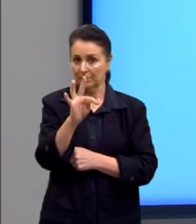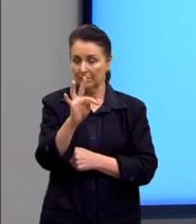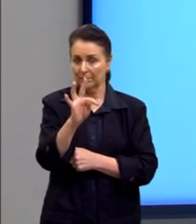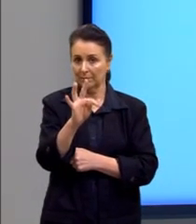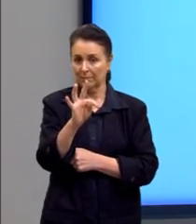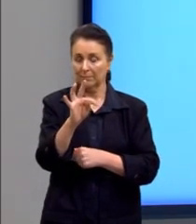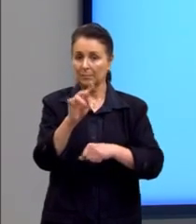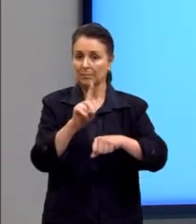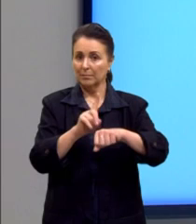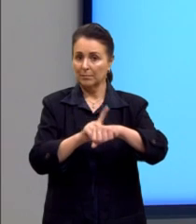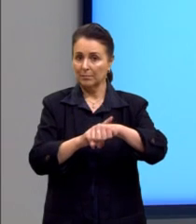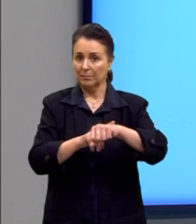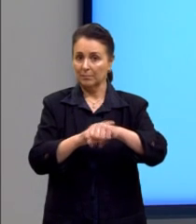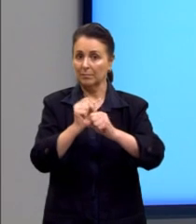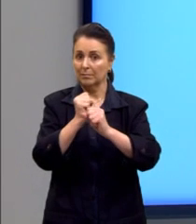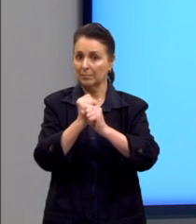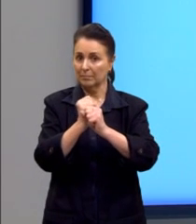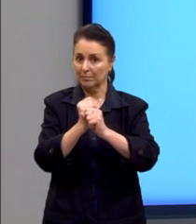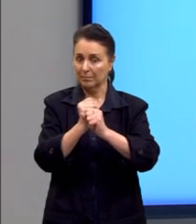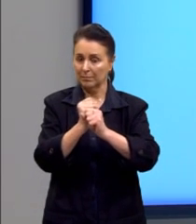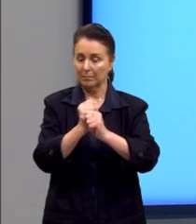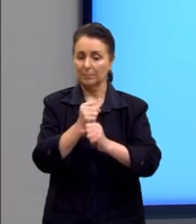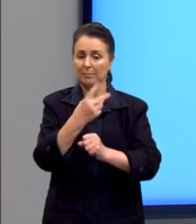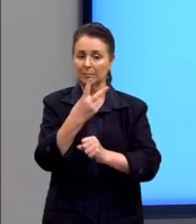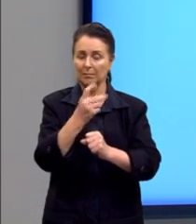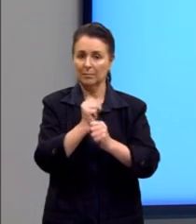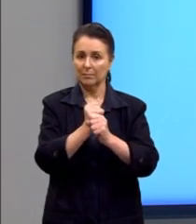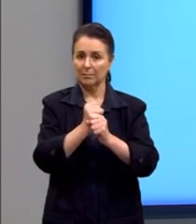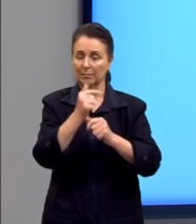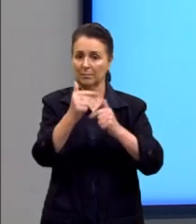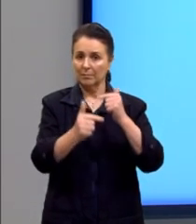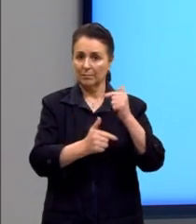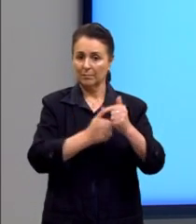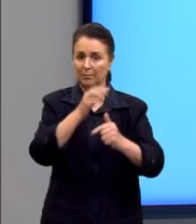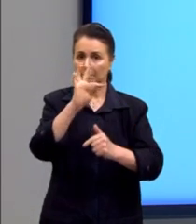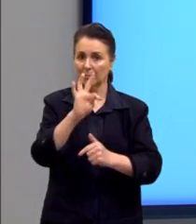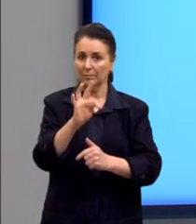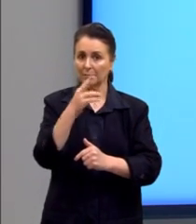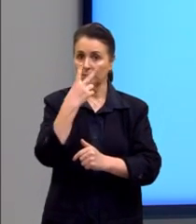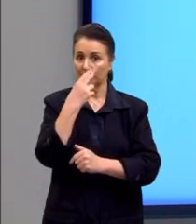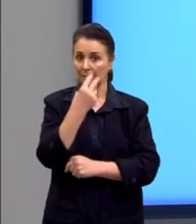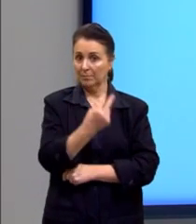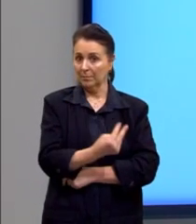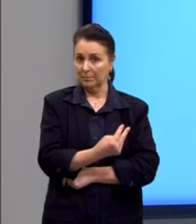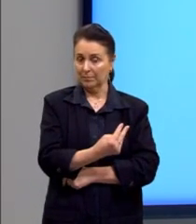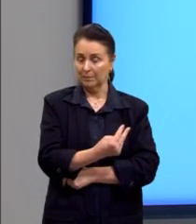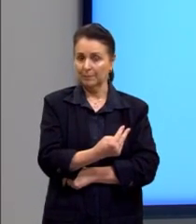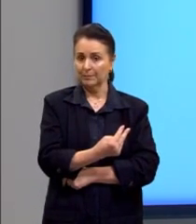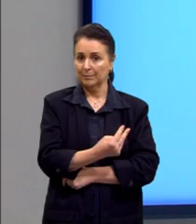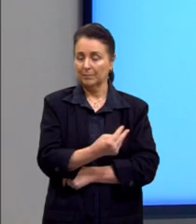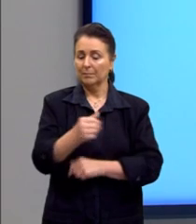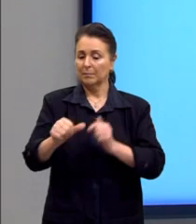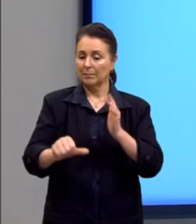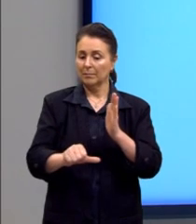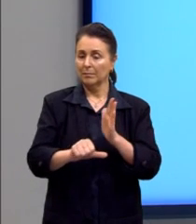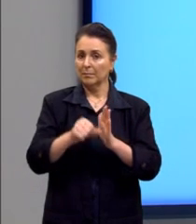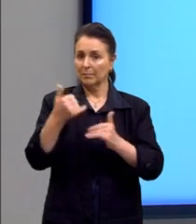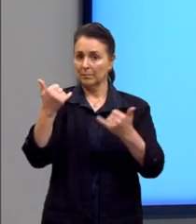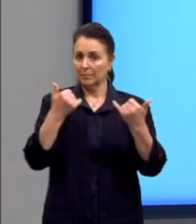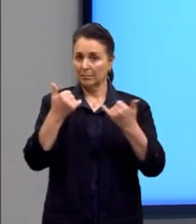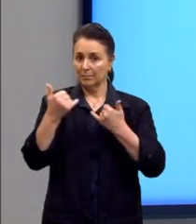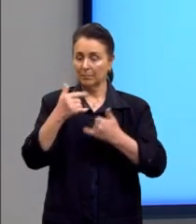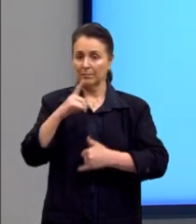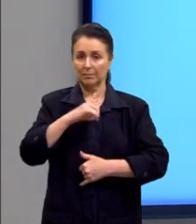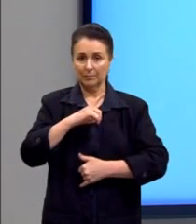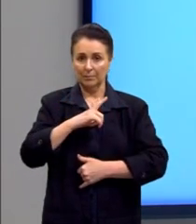o tempo, né? Em anos. Então, dois anos de serviço, T é igual a 2. Essa é a primeira informação que